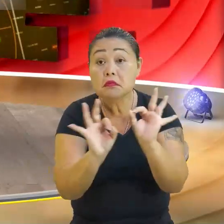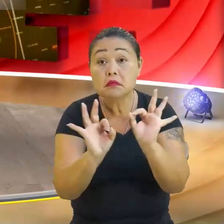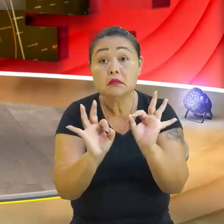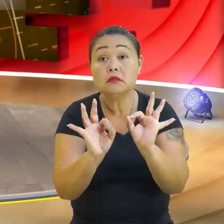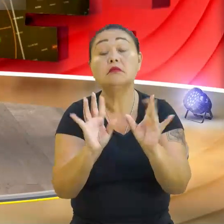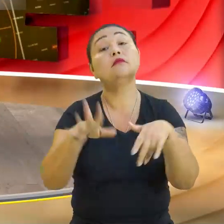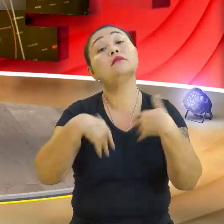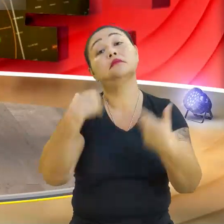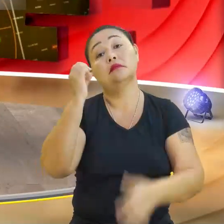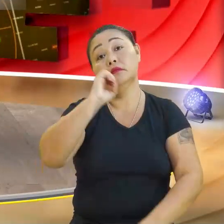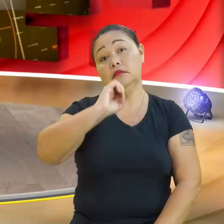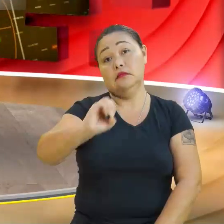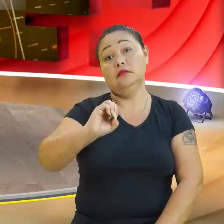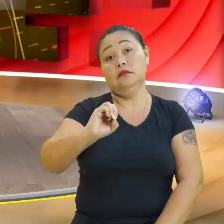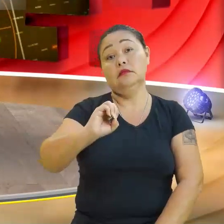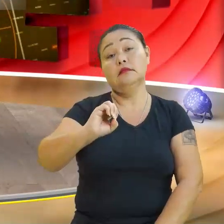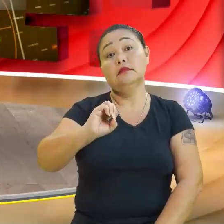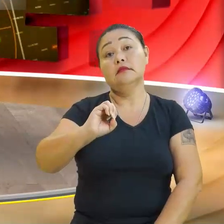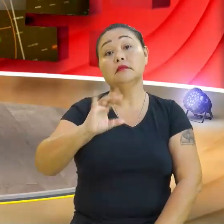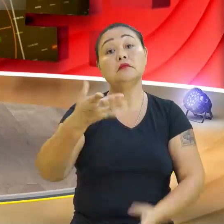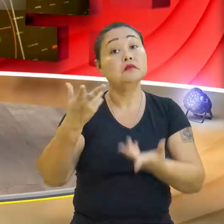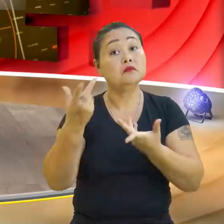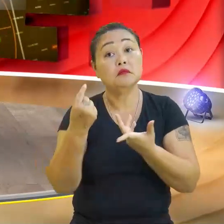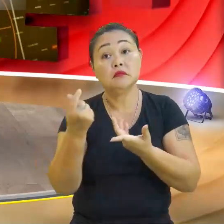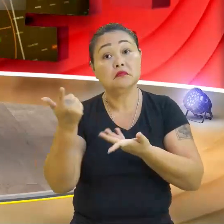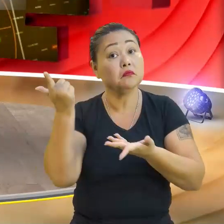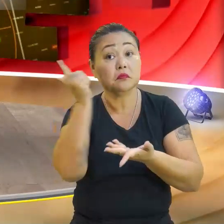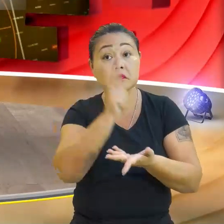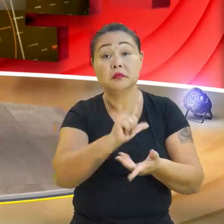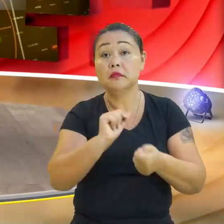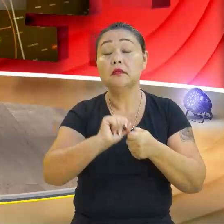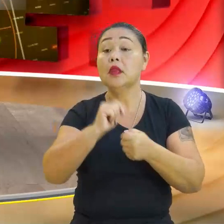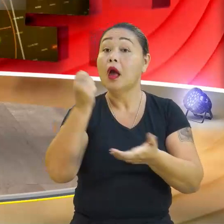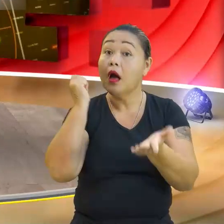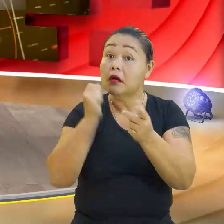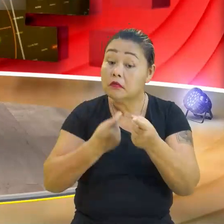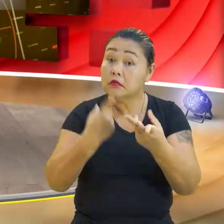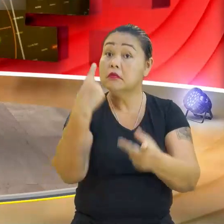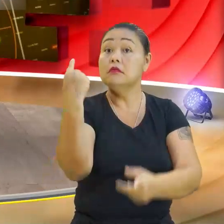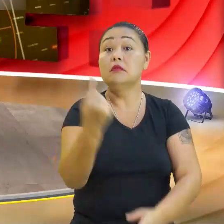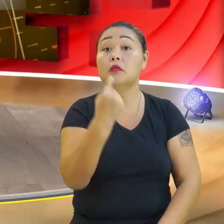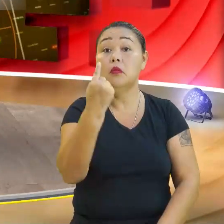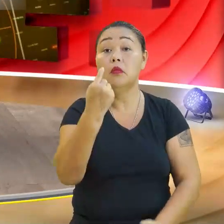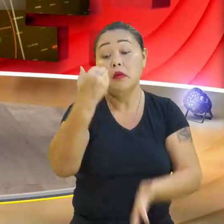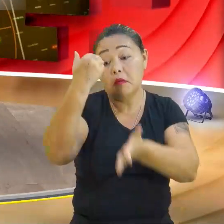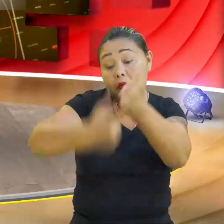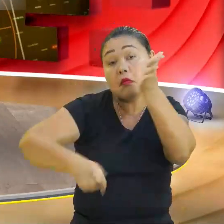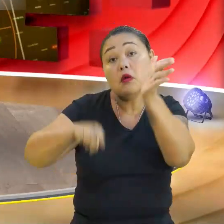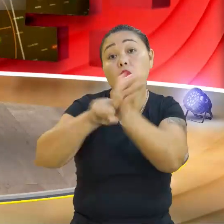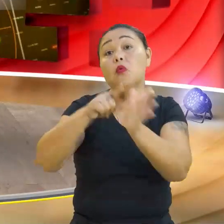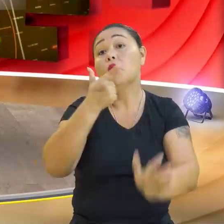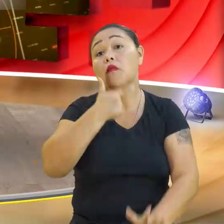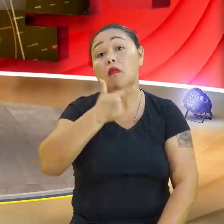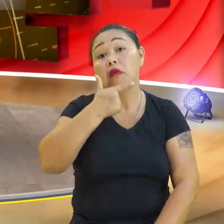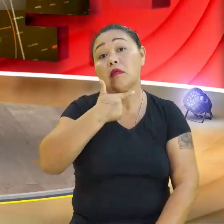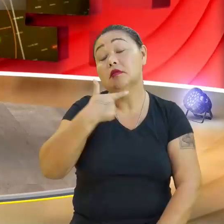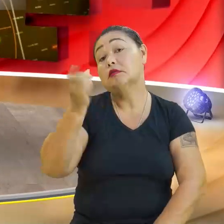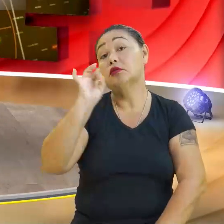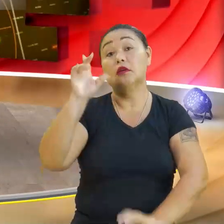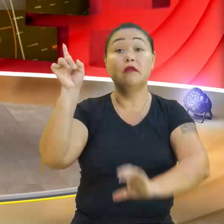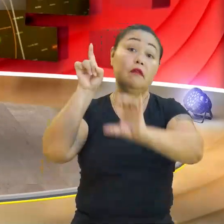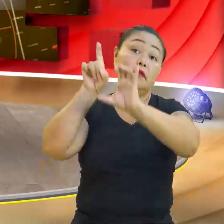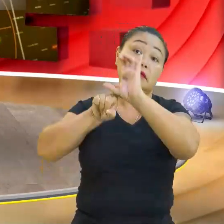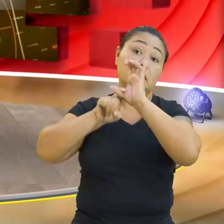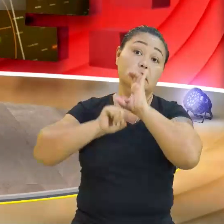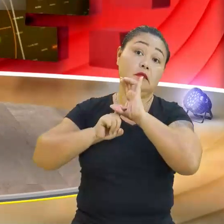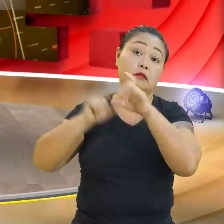Então, zero. Não teve arrecadação nenhuma. Vendi um. Eu não tenho como vender menos um queijo, a não ser que eu venda fiado, né? Tenho lá